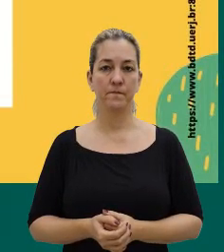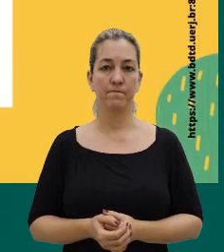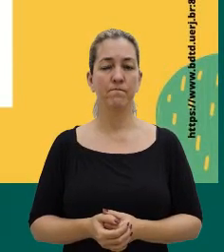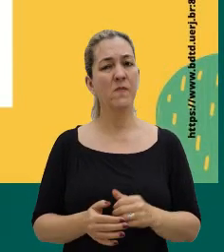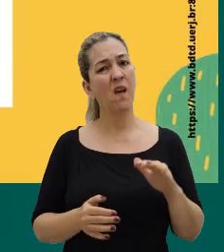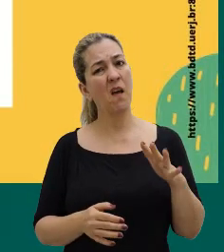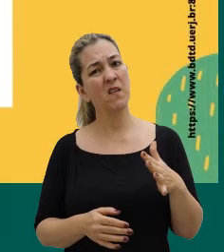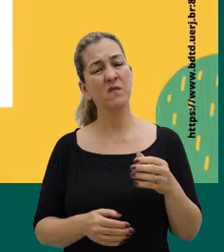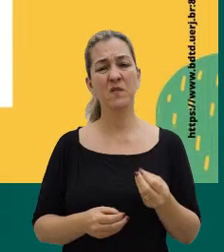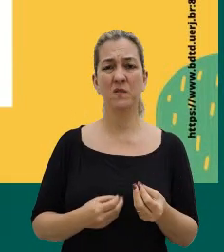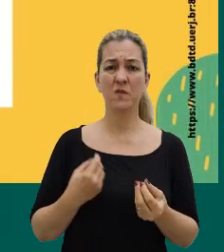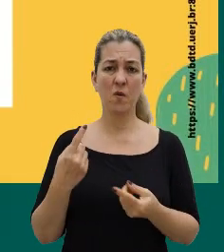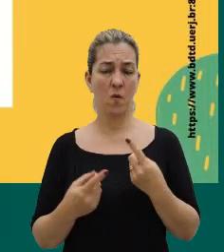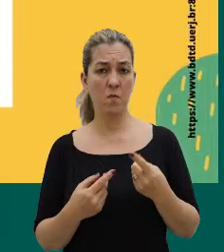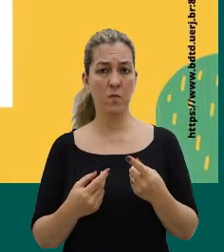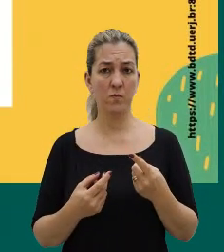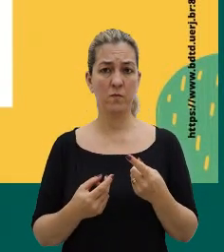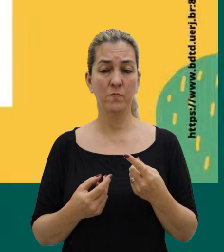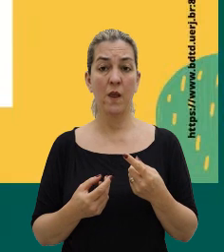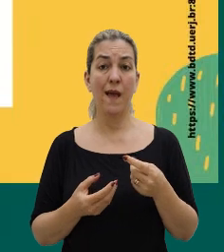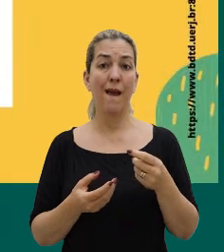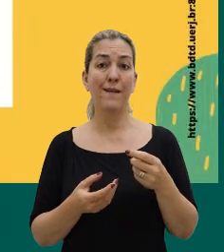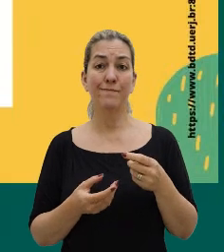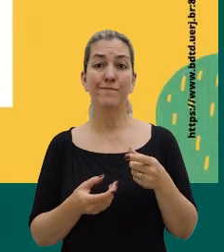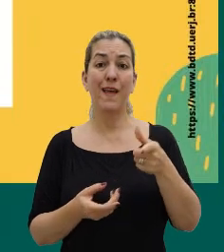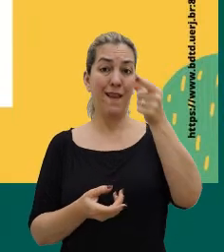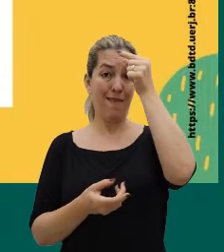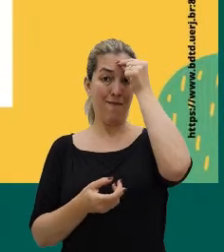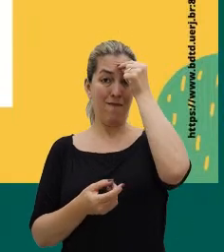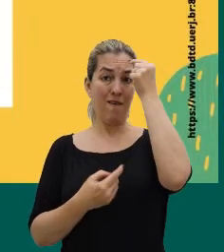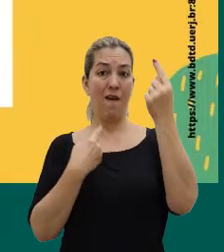Às vezes, alguma ação para livrar um certo sofrimento também.